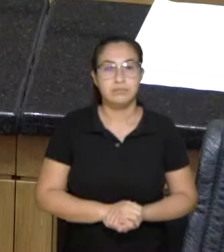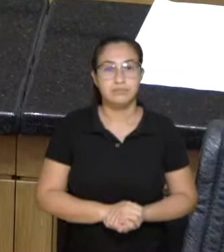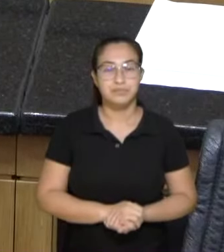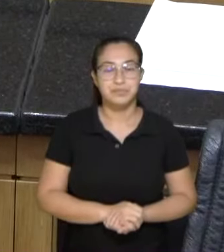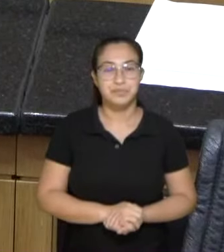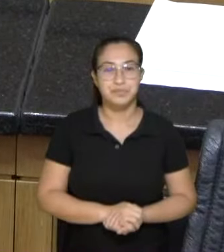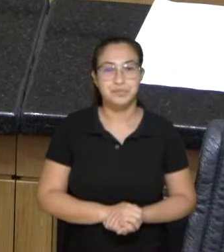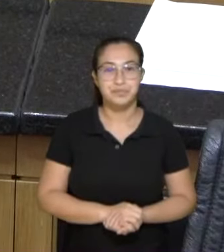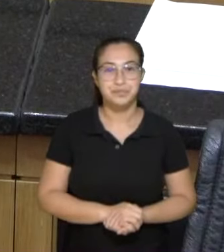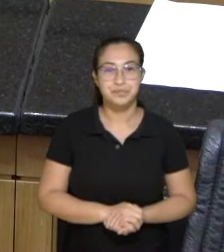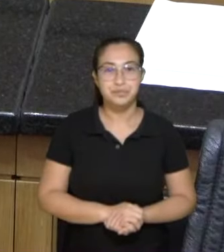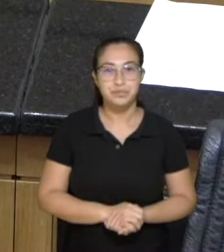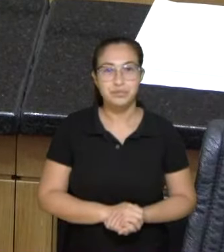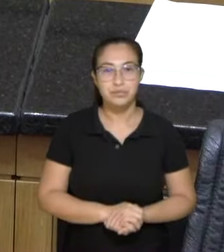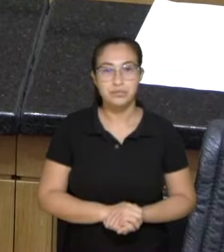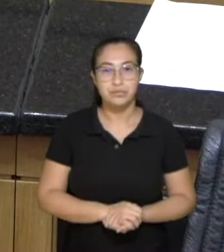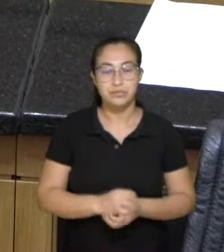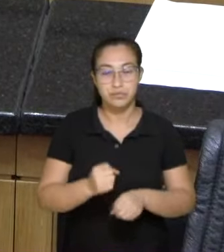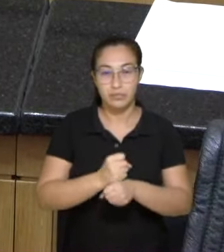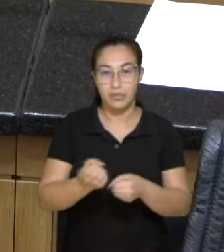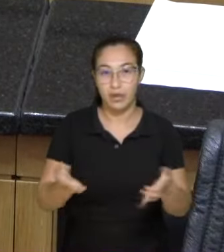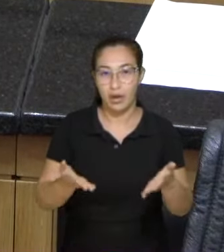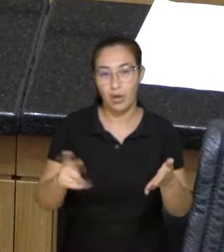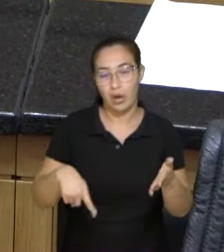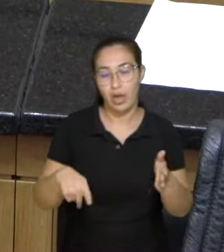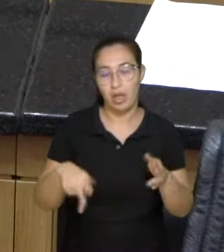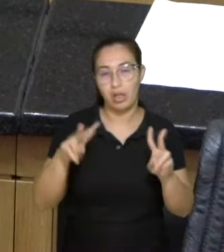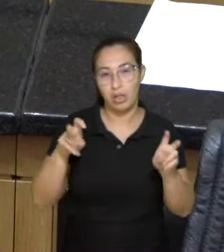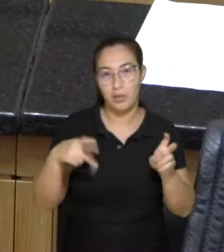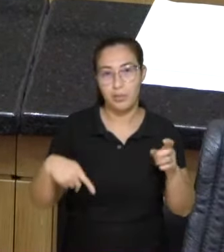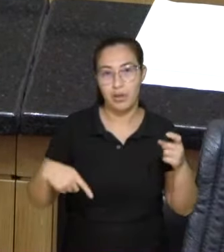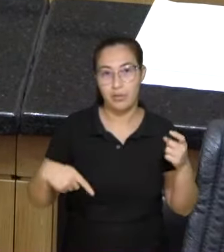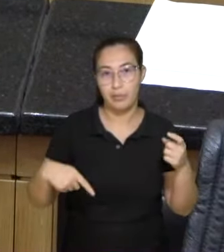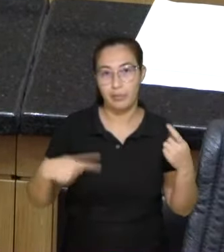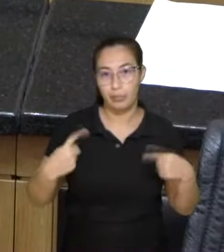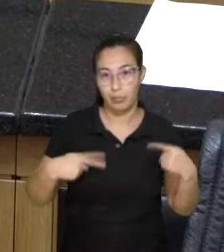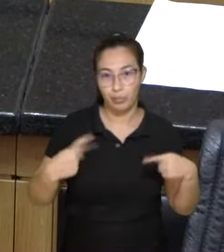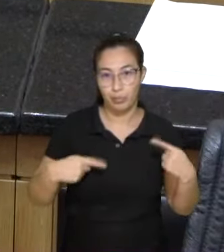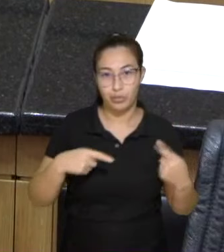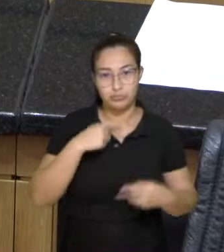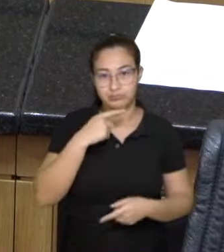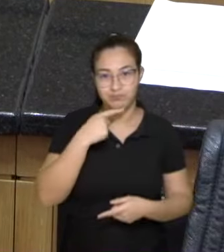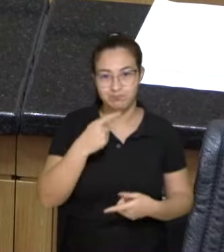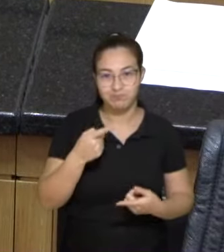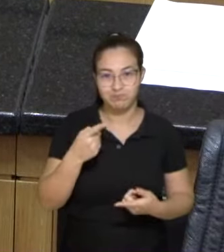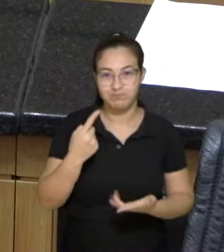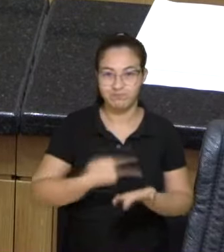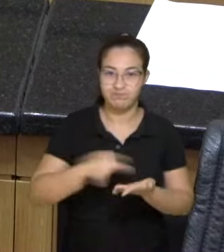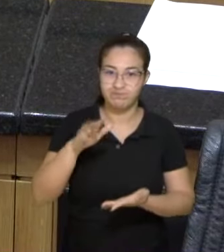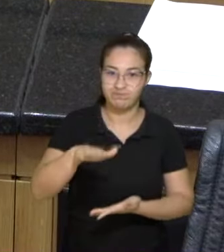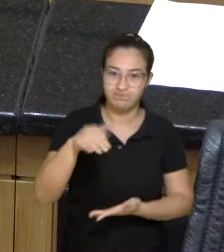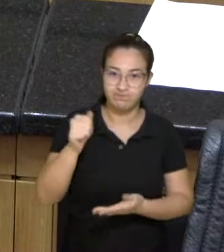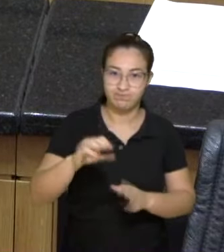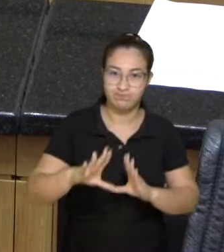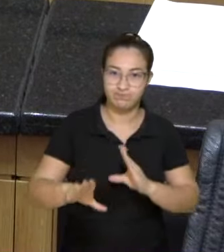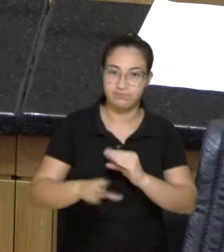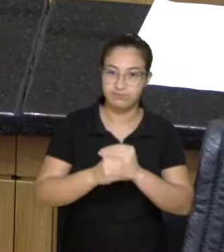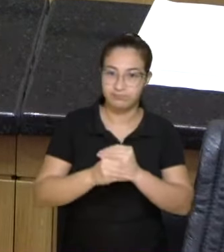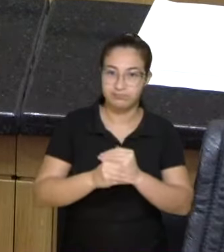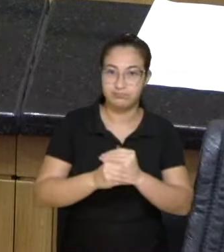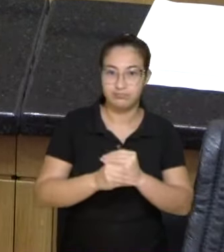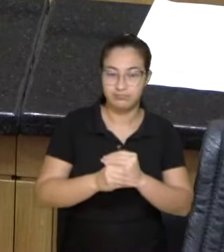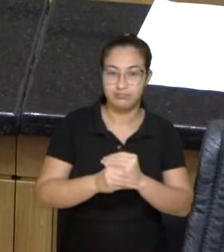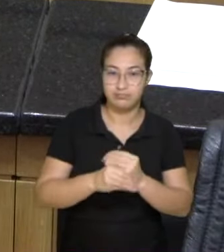E esse ano, naturalmente, pela questão política, não será mais possível nós acionarmos a questão das emendas, mas